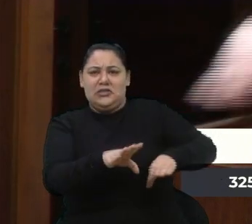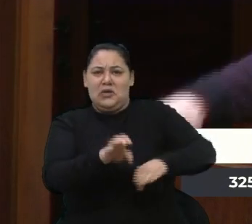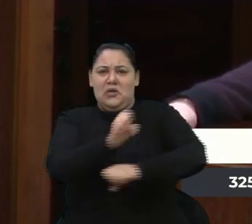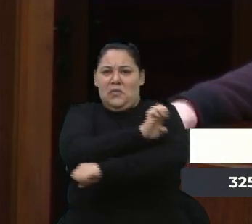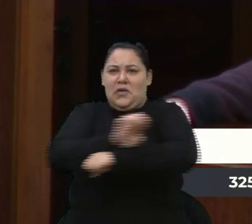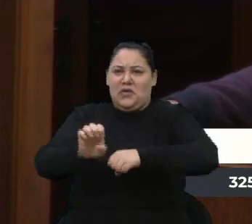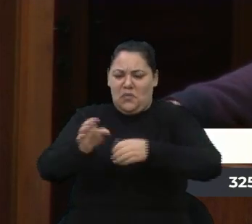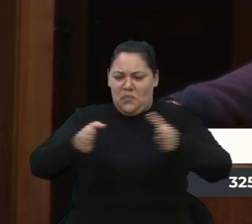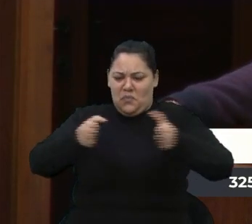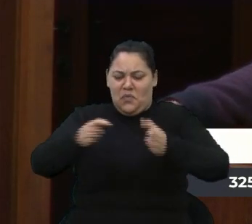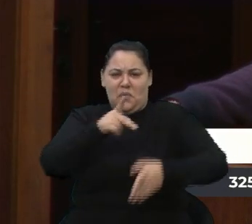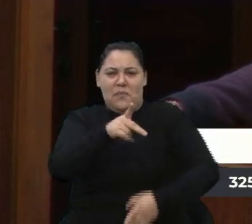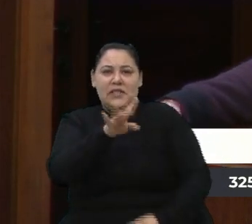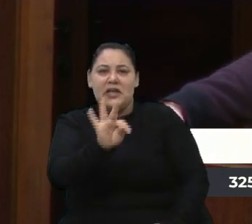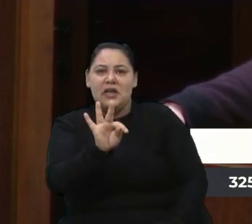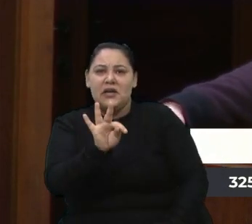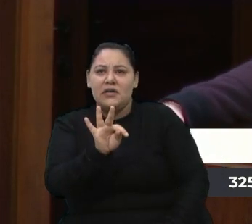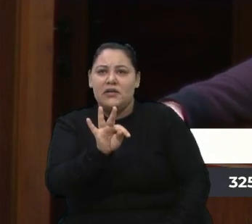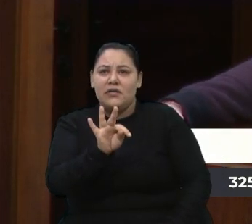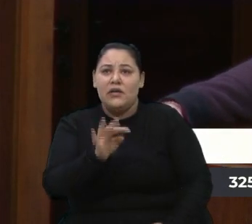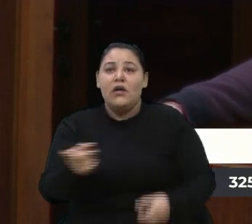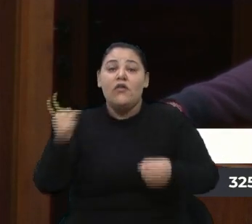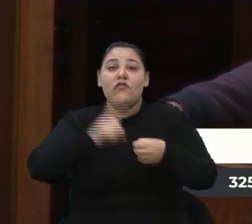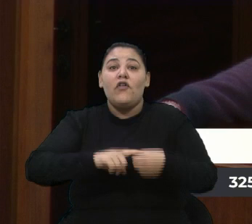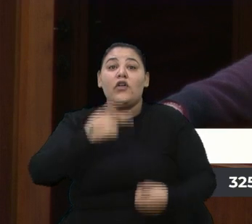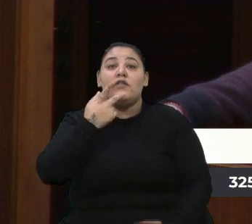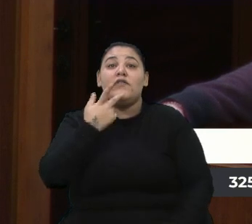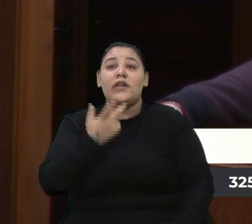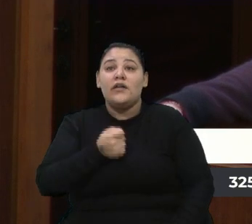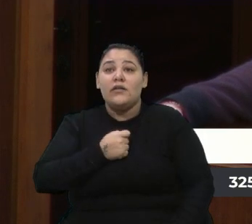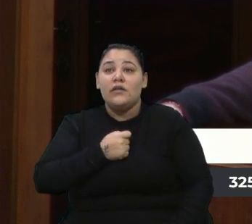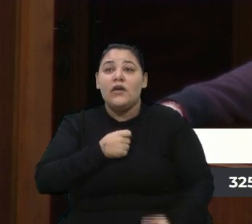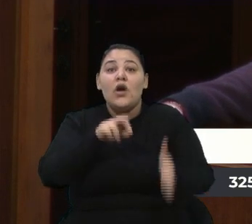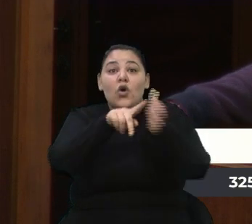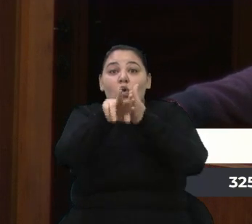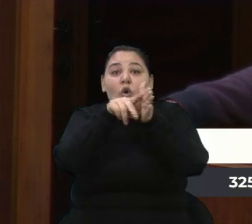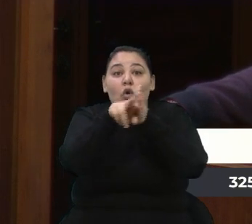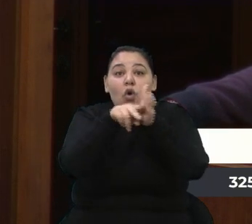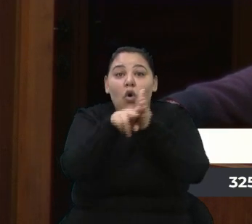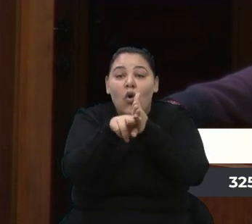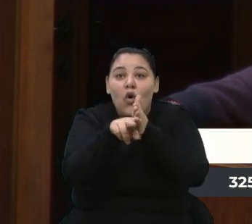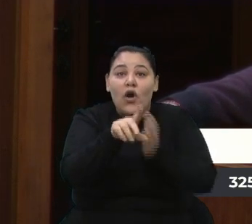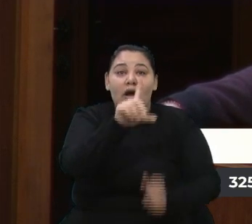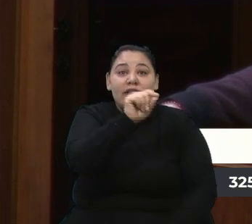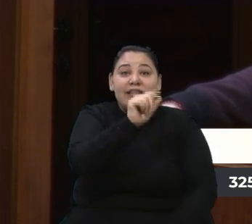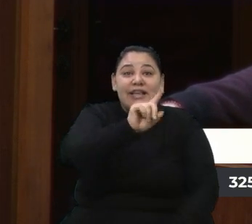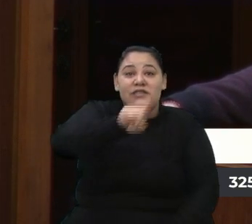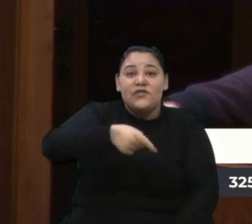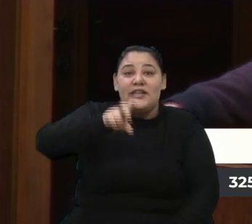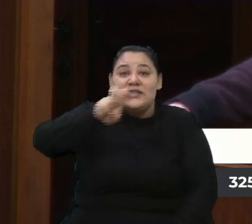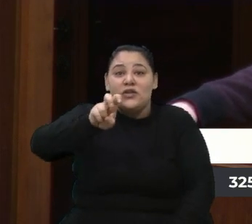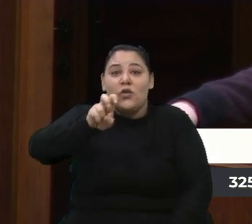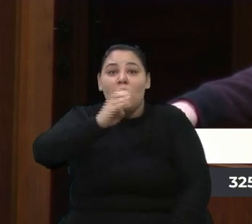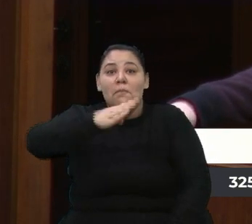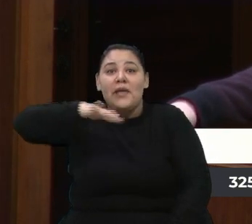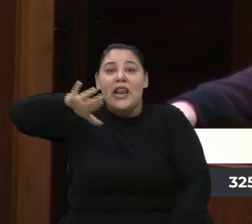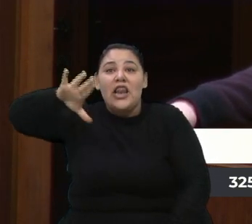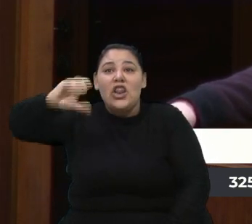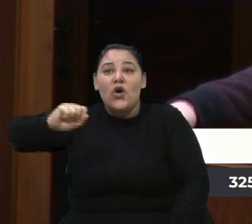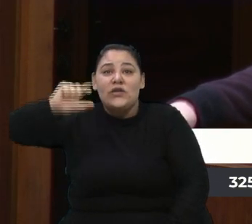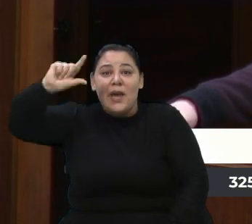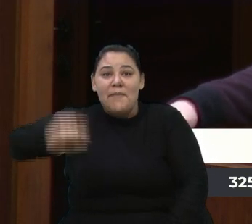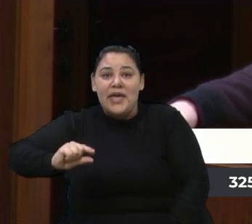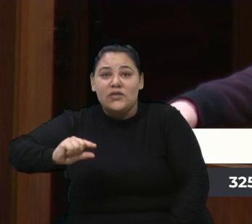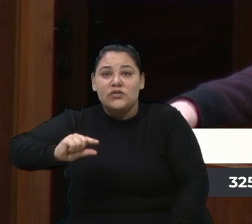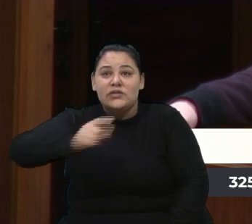no período do PT. Volto a dizer, dá o Google. 10,5 bilhões a menos na Pátria Educadora em 2015,